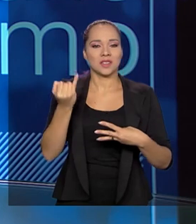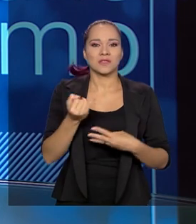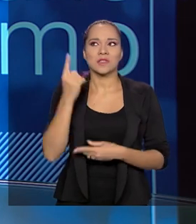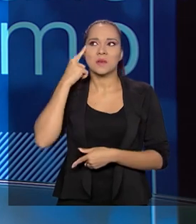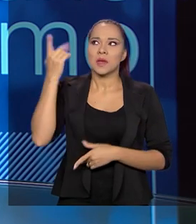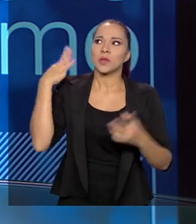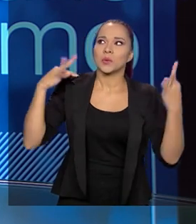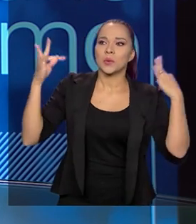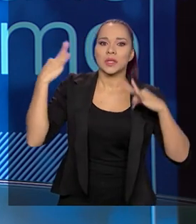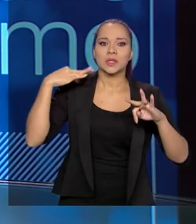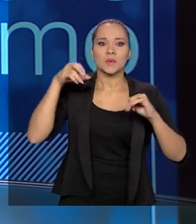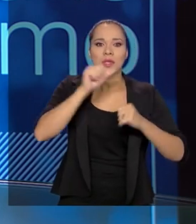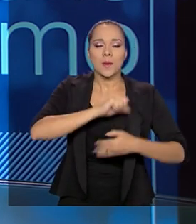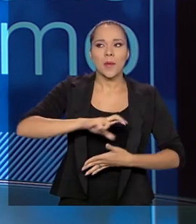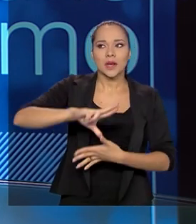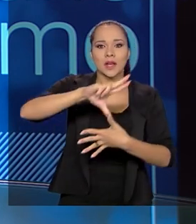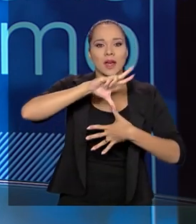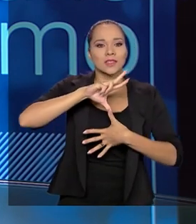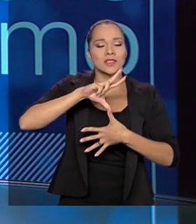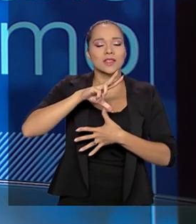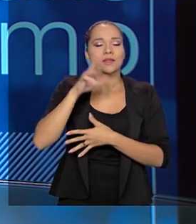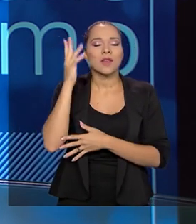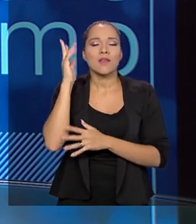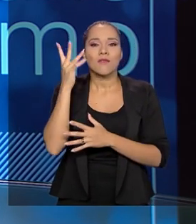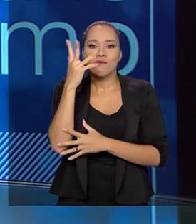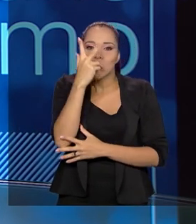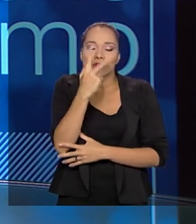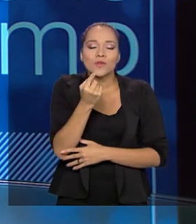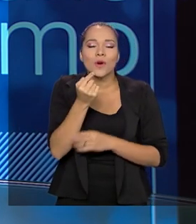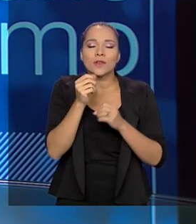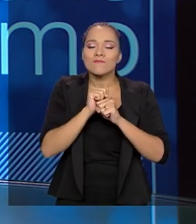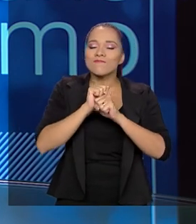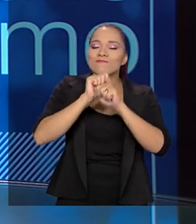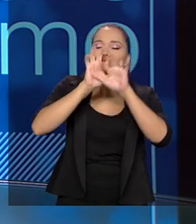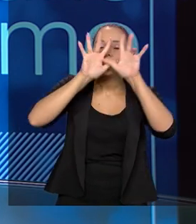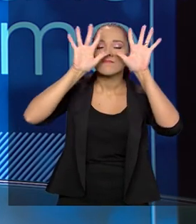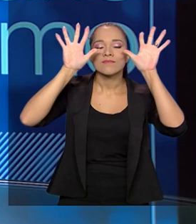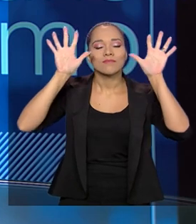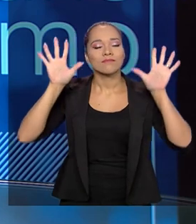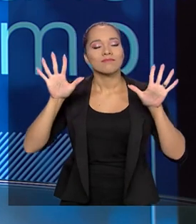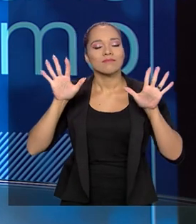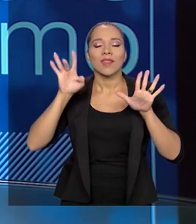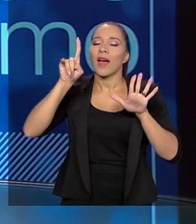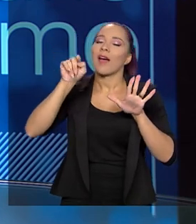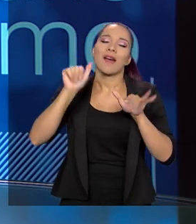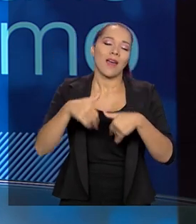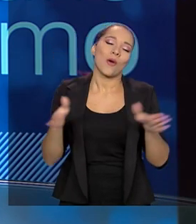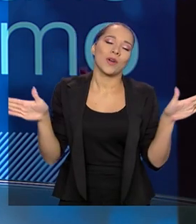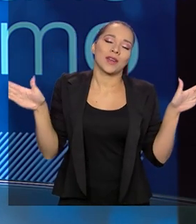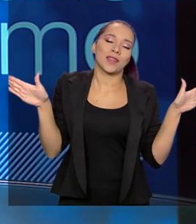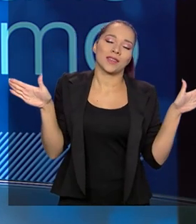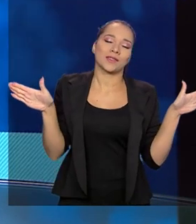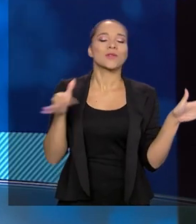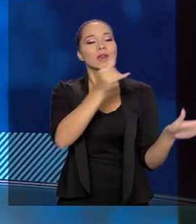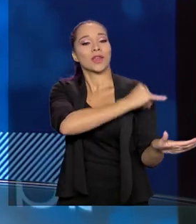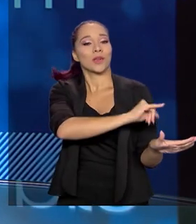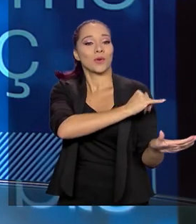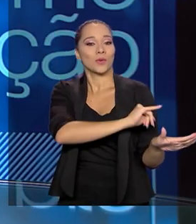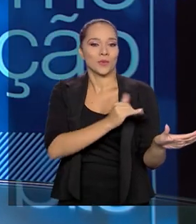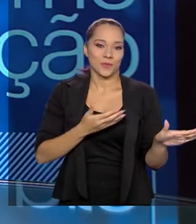em turismo na América Latina, que você fecha o olho, qualquer pessoa, a primeira imagem que vem, qual é? Cristo Redentor, o Rio de Janeiro.